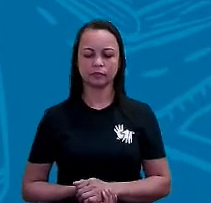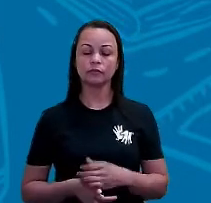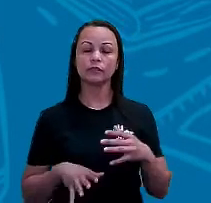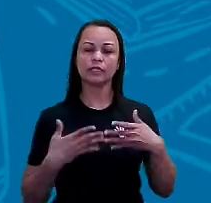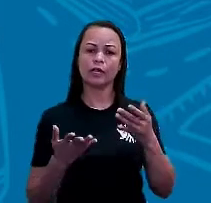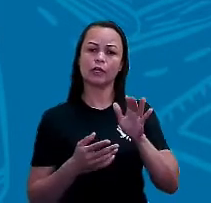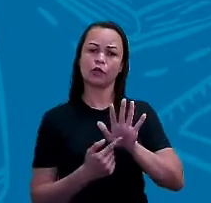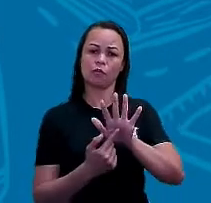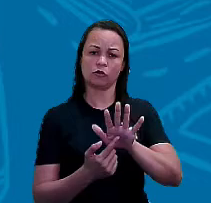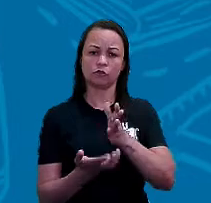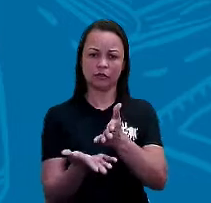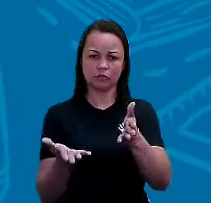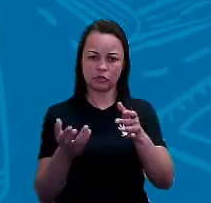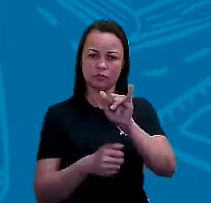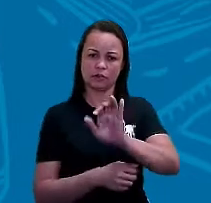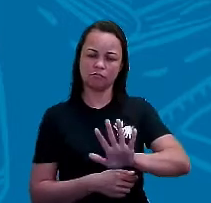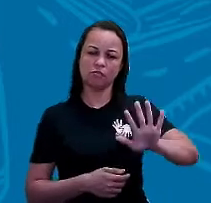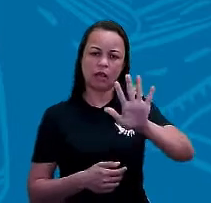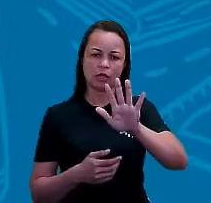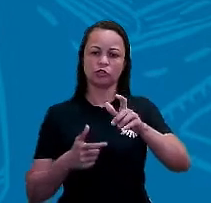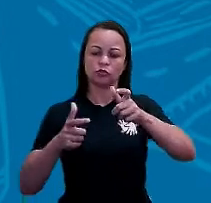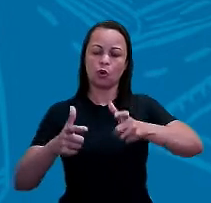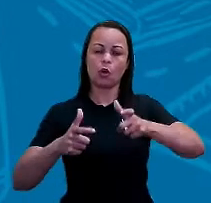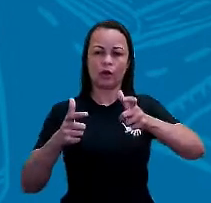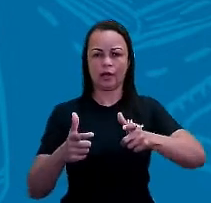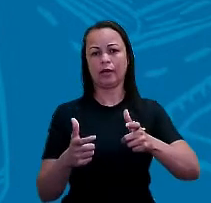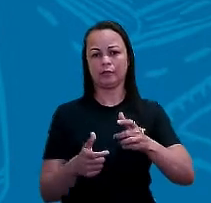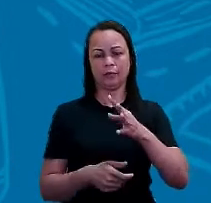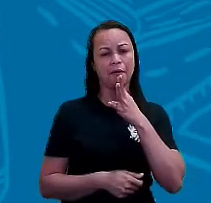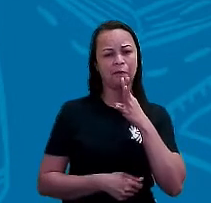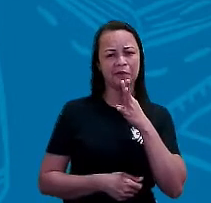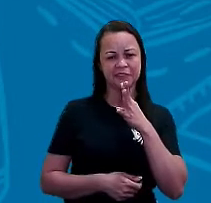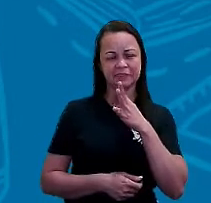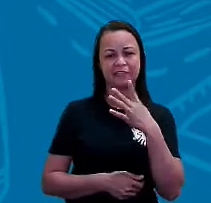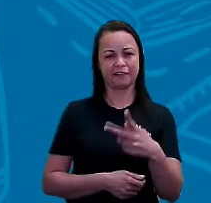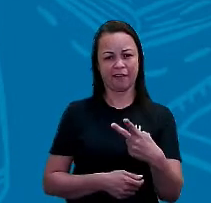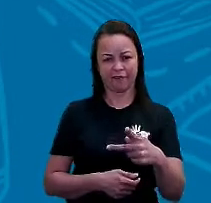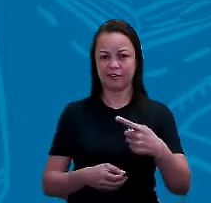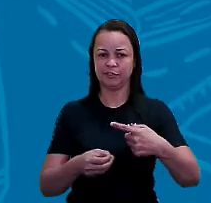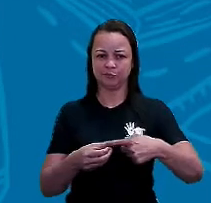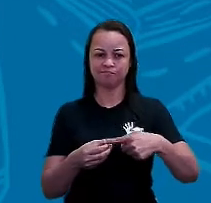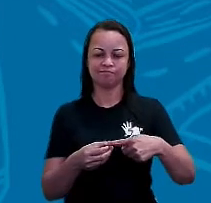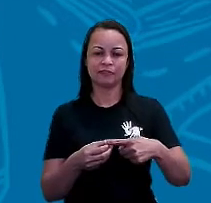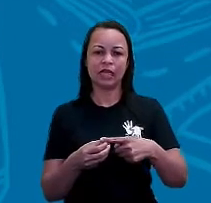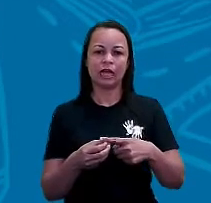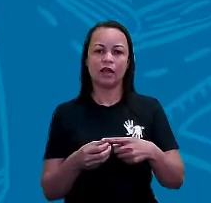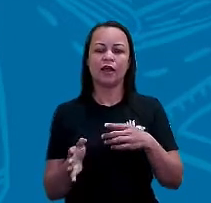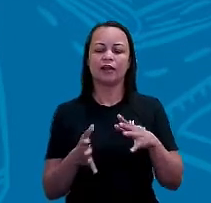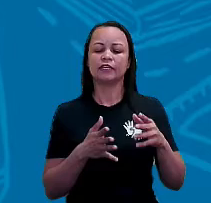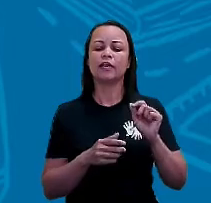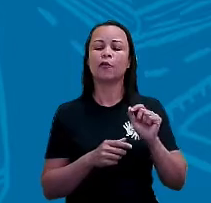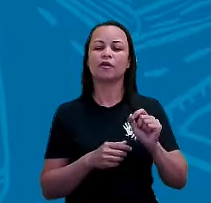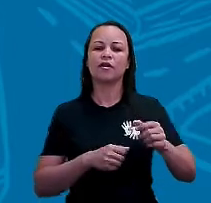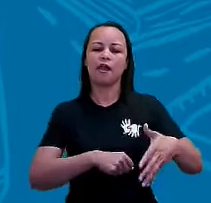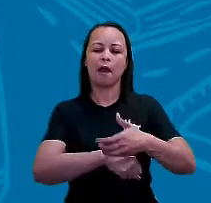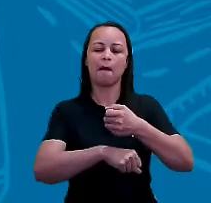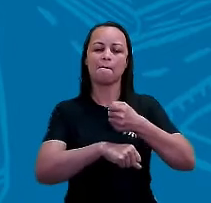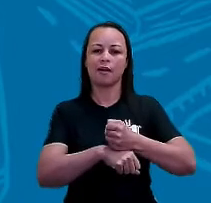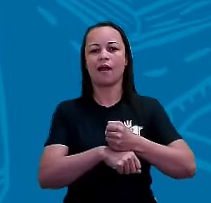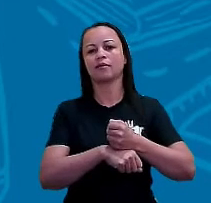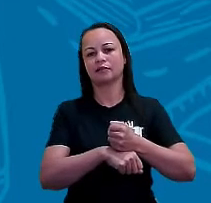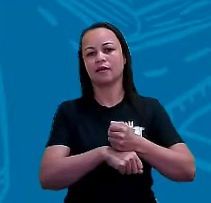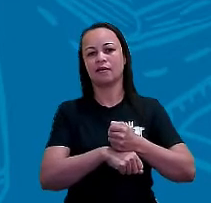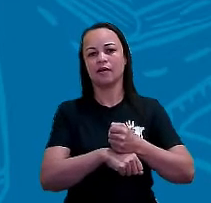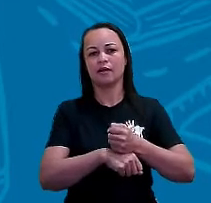trouxe uma imagem para vocês de uma localidade muito conhecida aqui no nosso município, que é a Praça da Matriz, né?